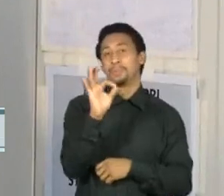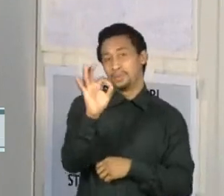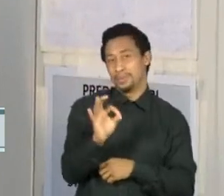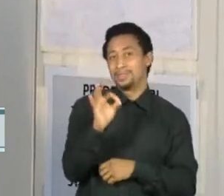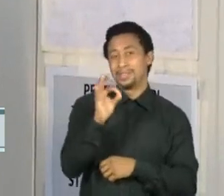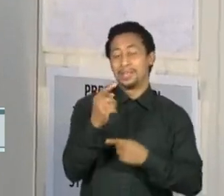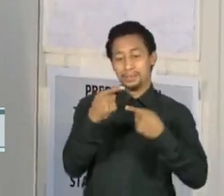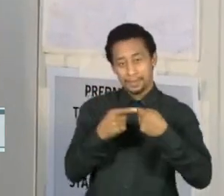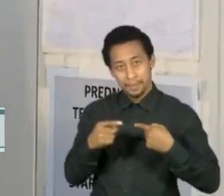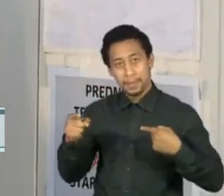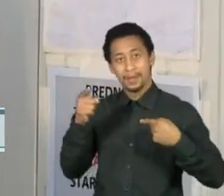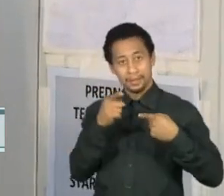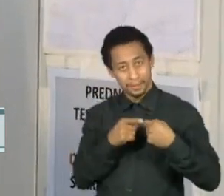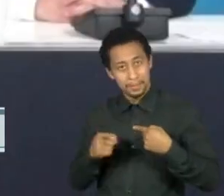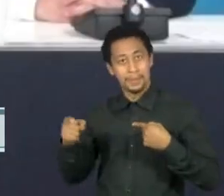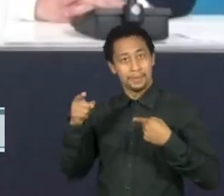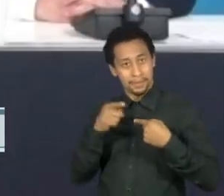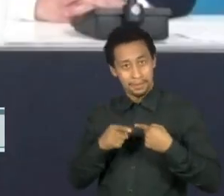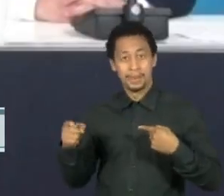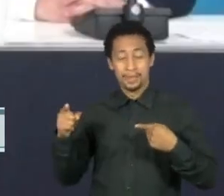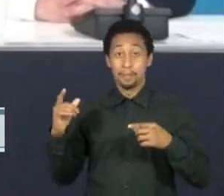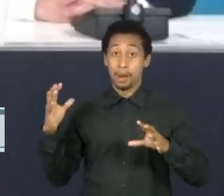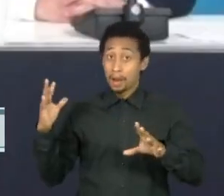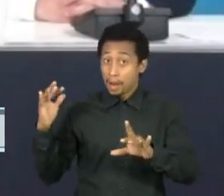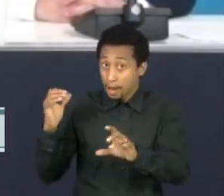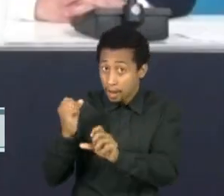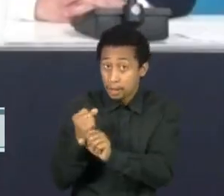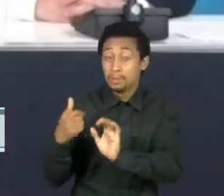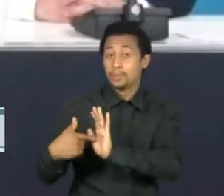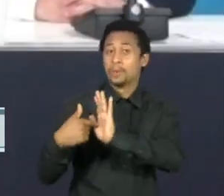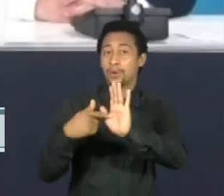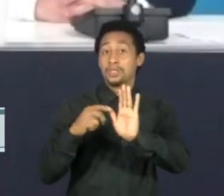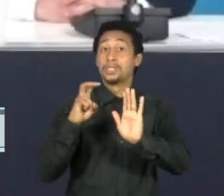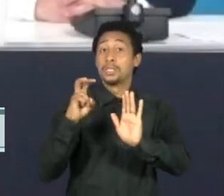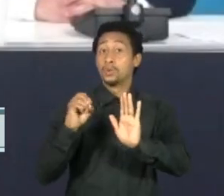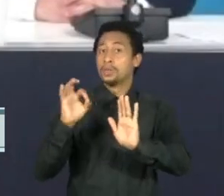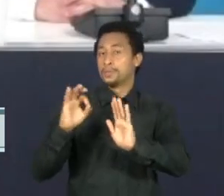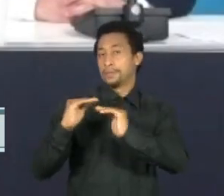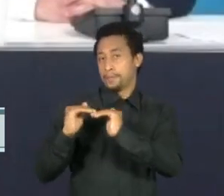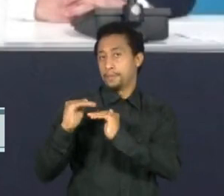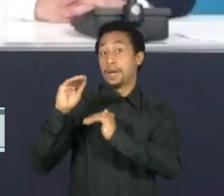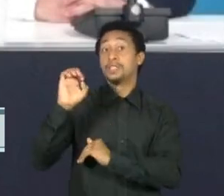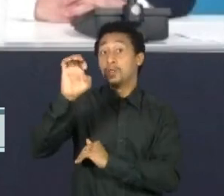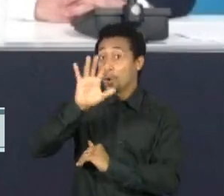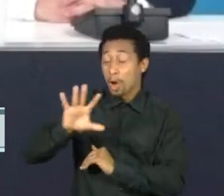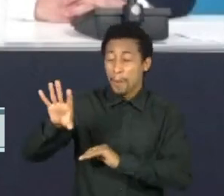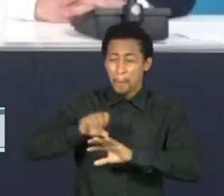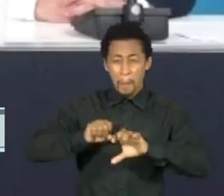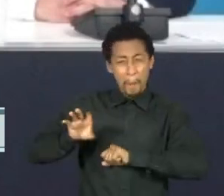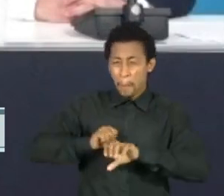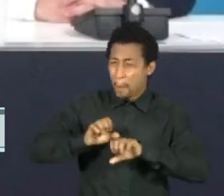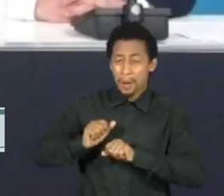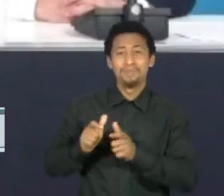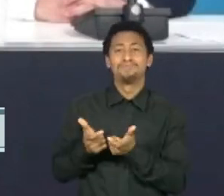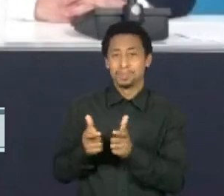Neste ritmo de crescimento, metade da Europa poderá contrair covid-19 em até oito semanas.